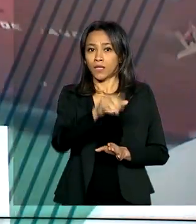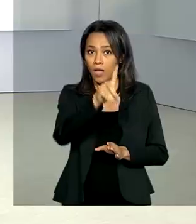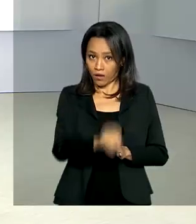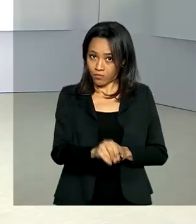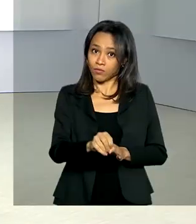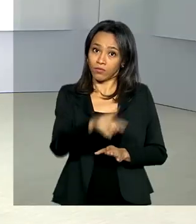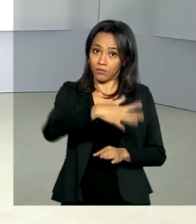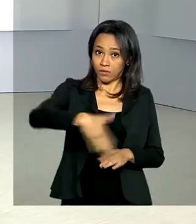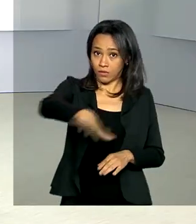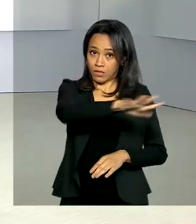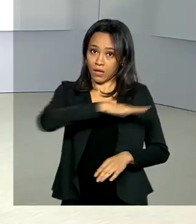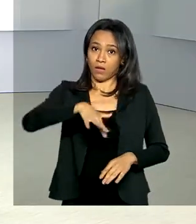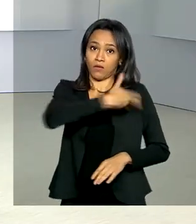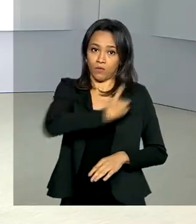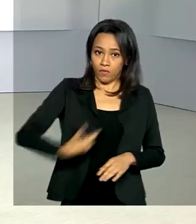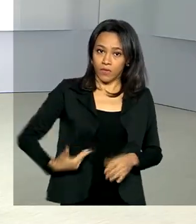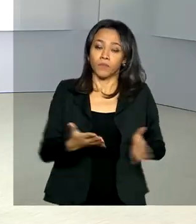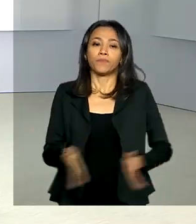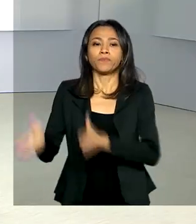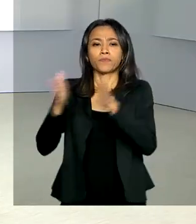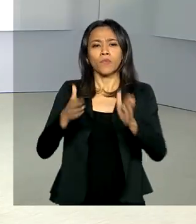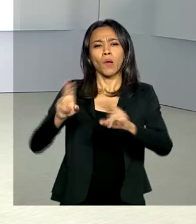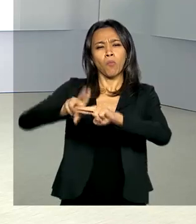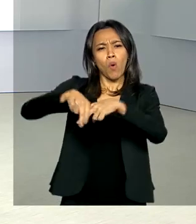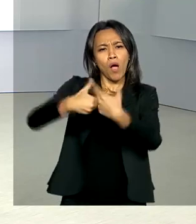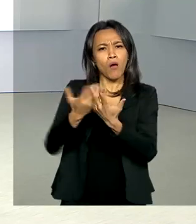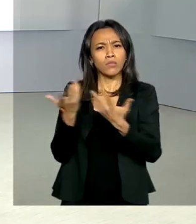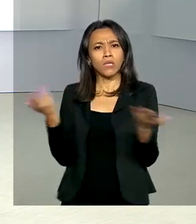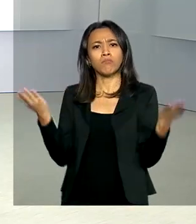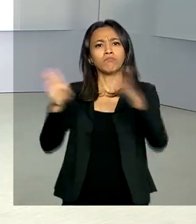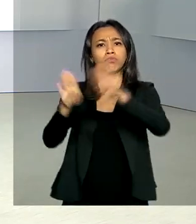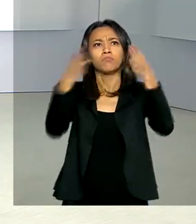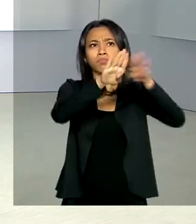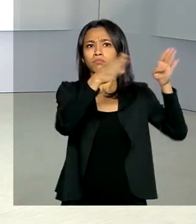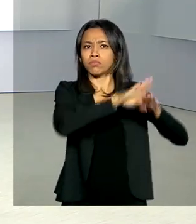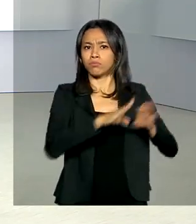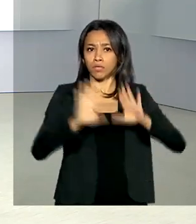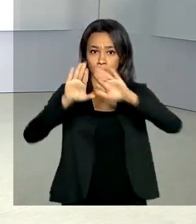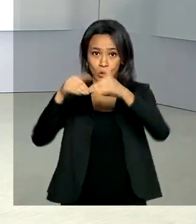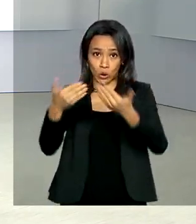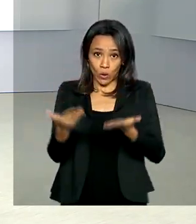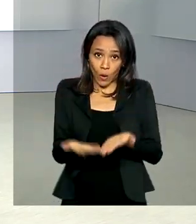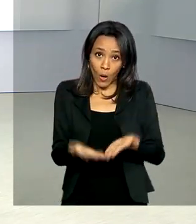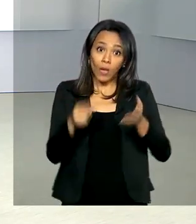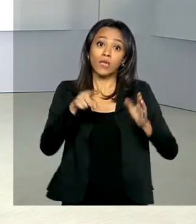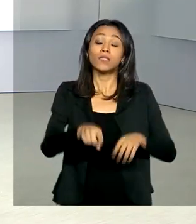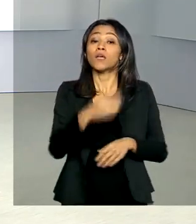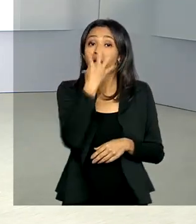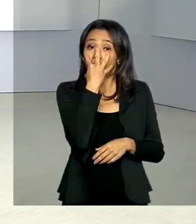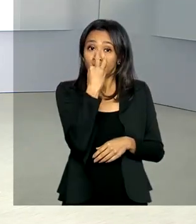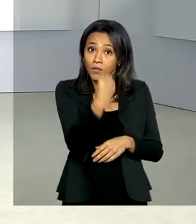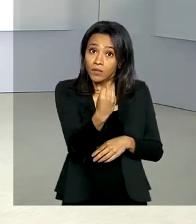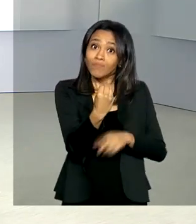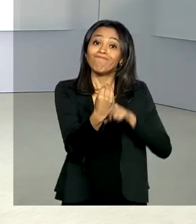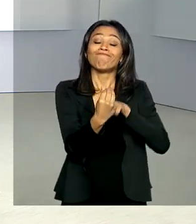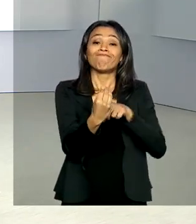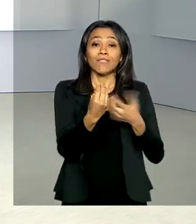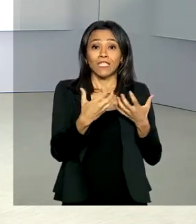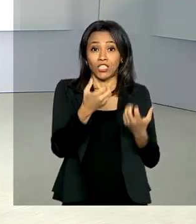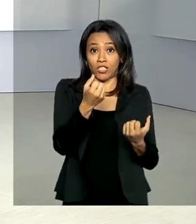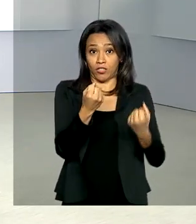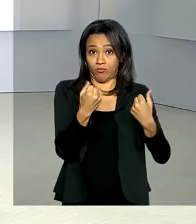E por causa da paralisação das escolas, a prestação do serviço de transporte escolar ficou prejudicada.